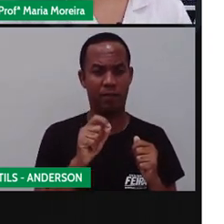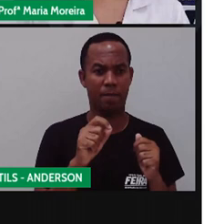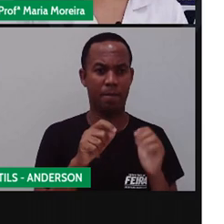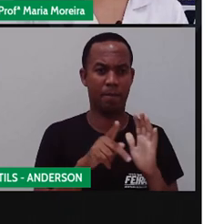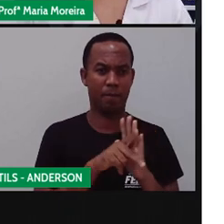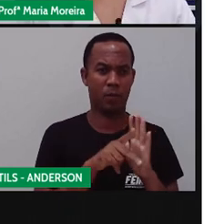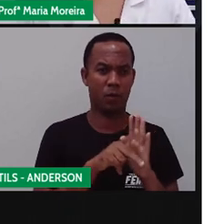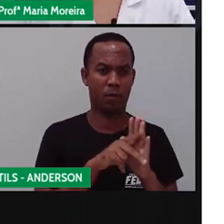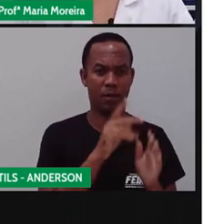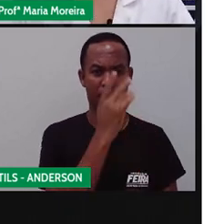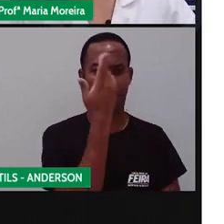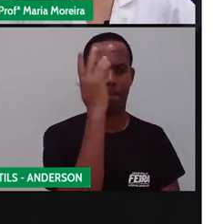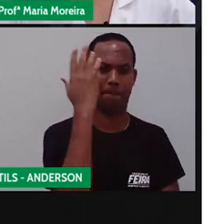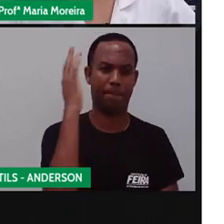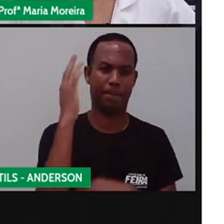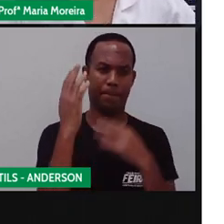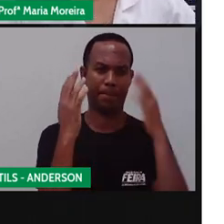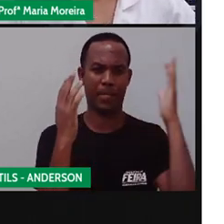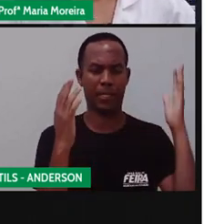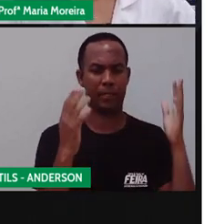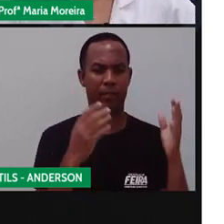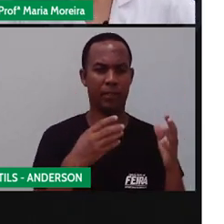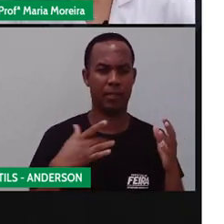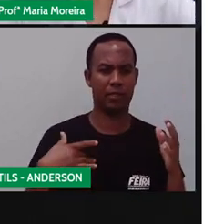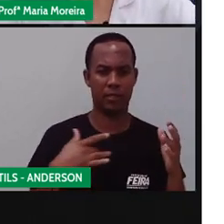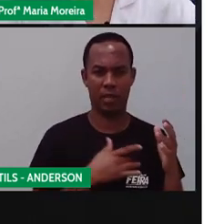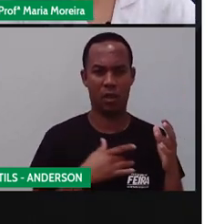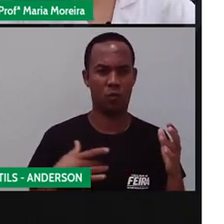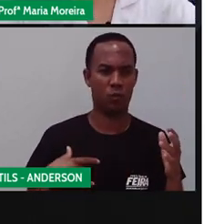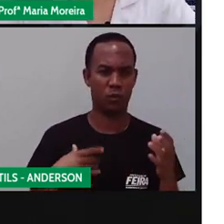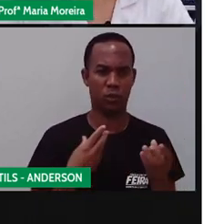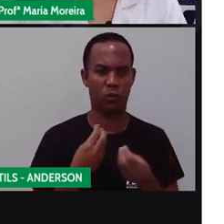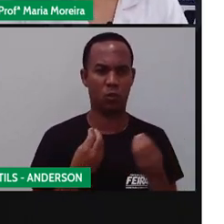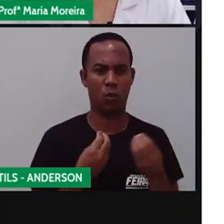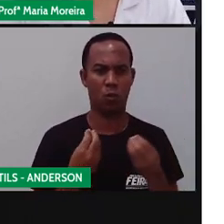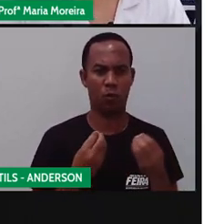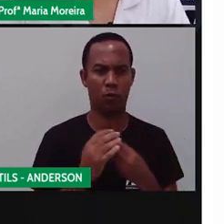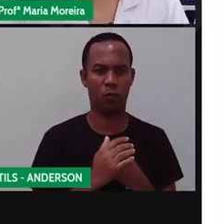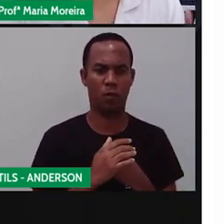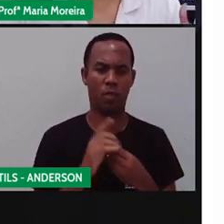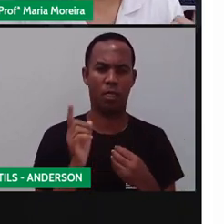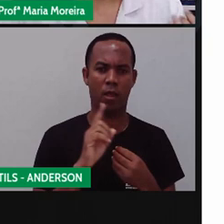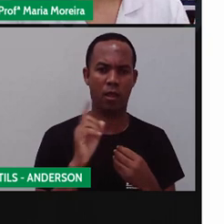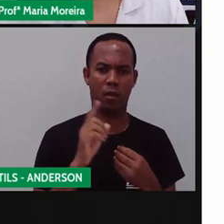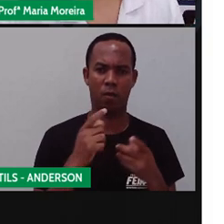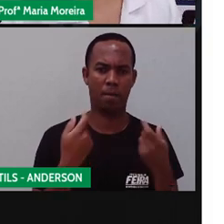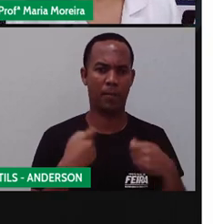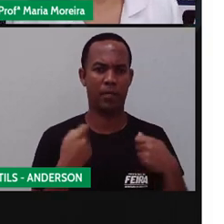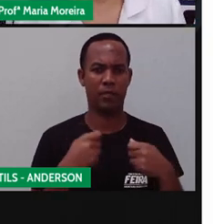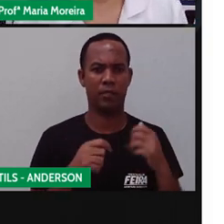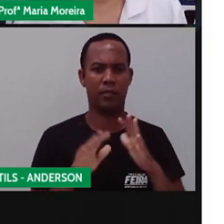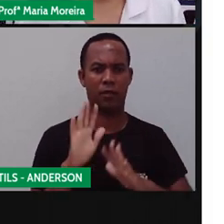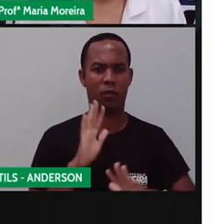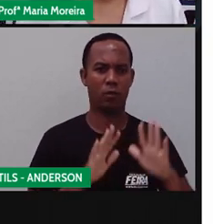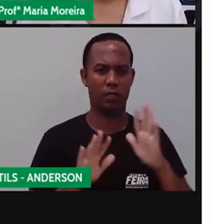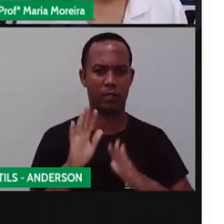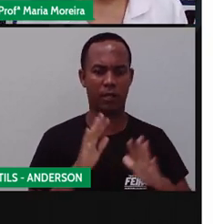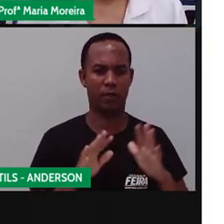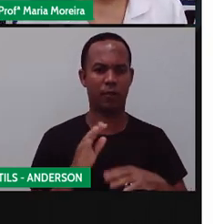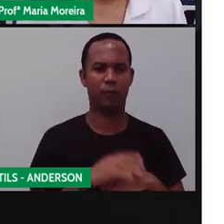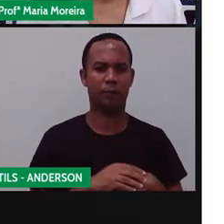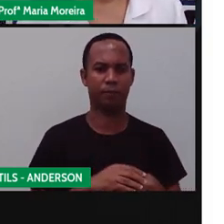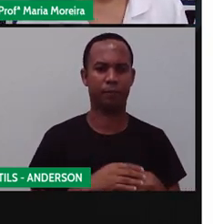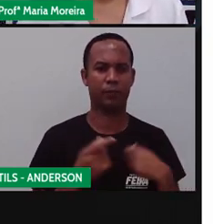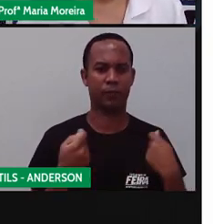por ser planta natural, não faz mal à saúde? Será que eu posso? Posso? Não, né, gente? Eu preciso ter cuidado com isso